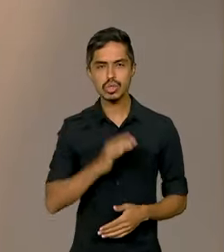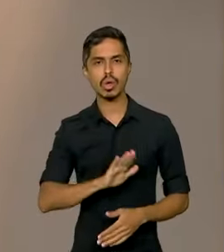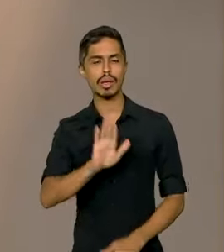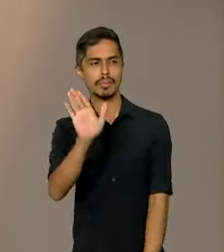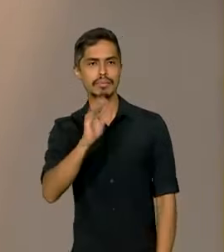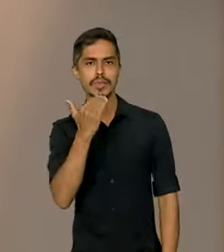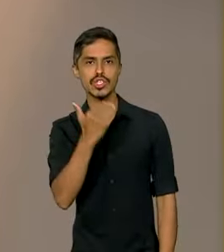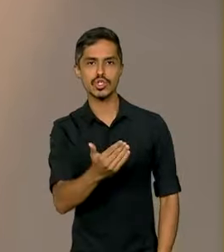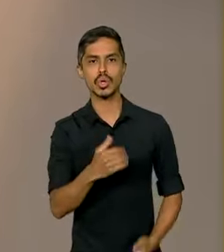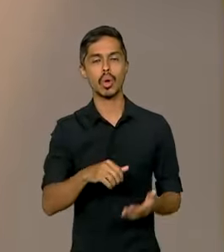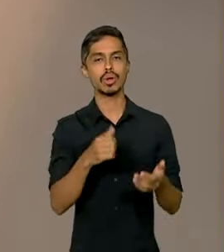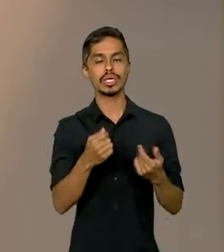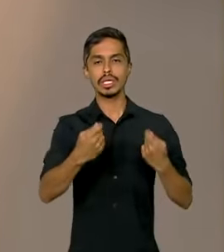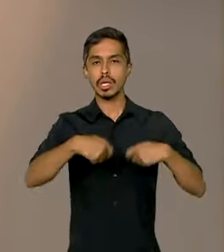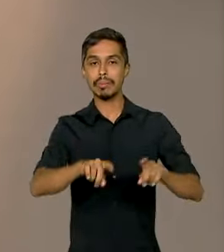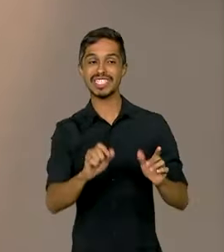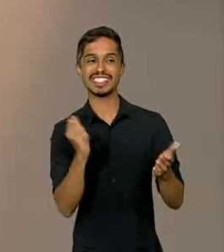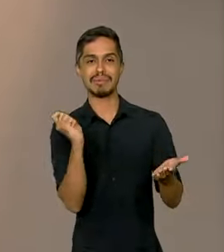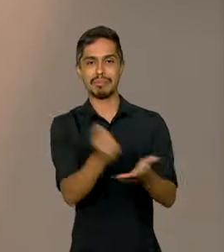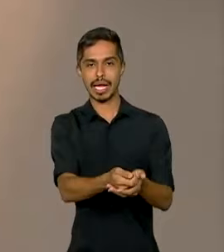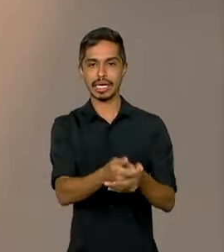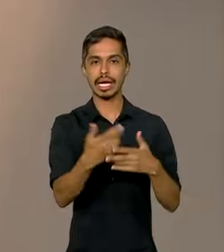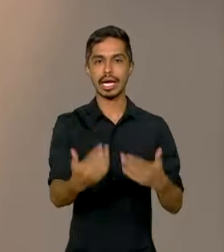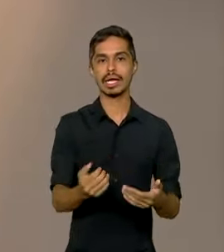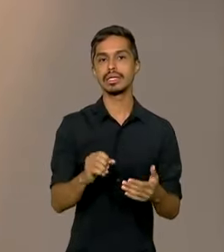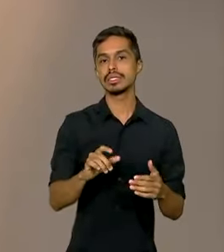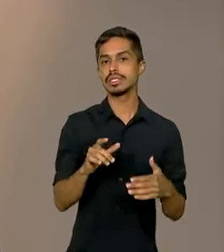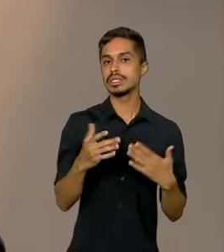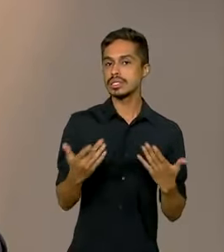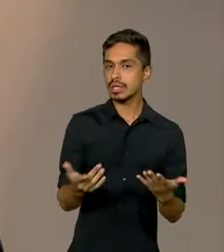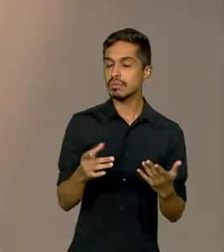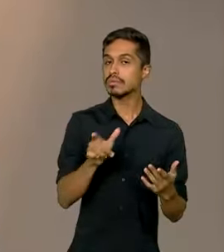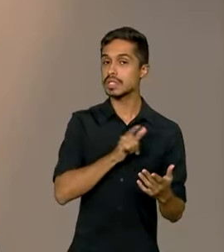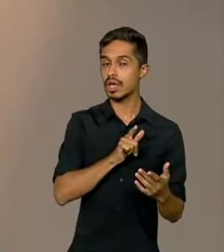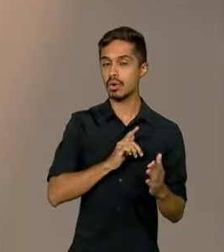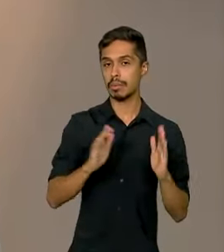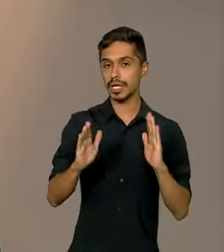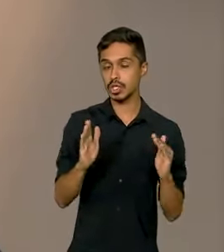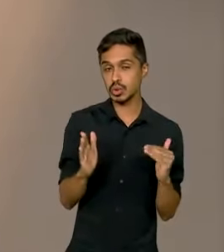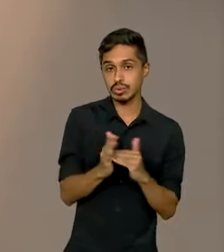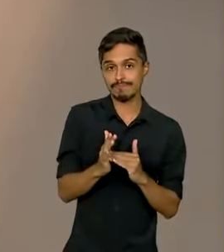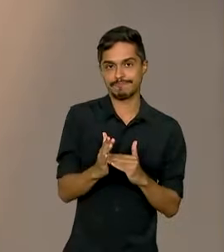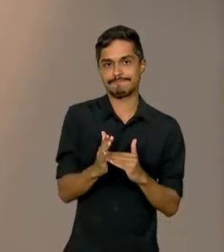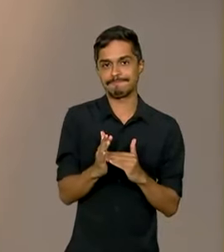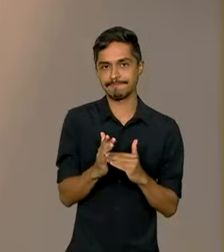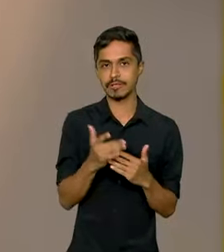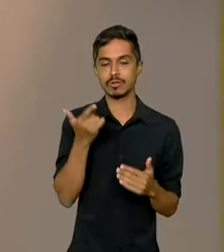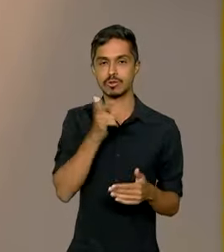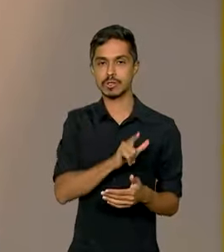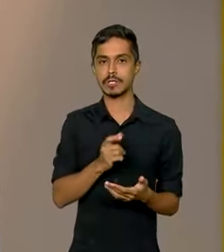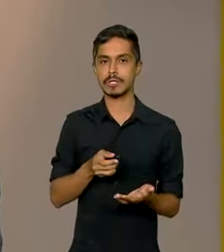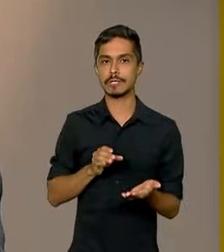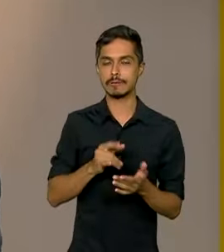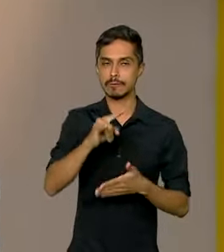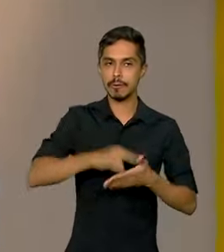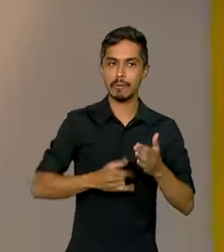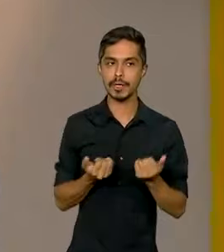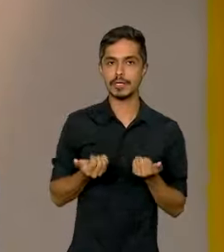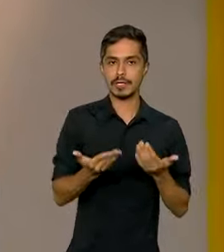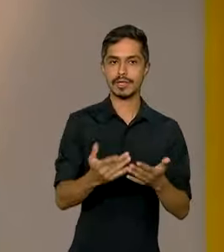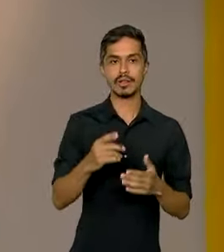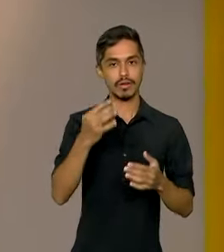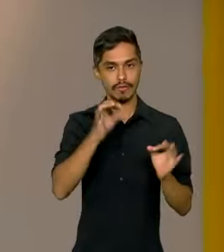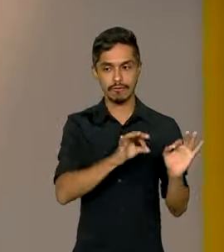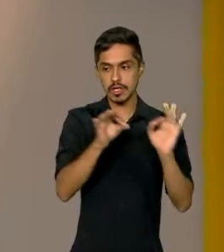de inscrição ou tem condições diferenciadas para realizar a prova, terá um prazo curto para entrar com os recursos. Então, você